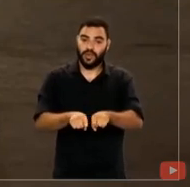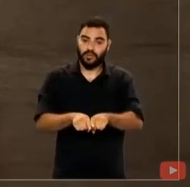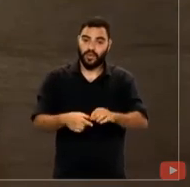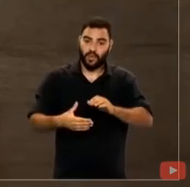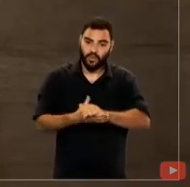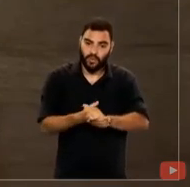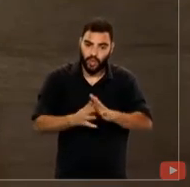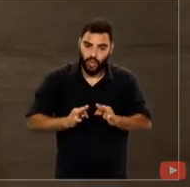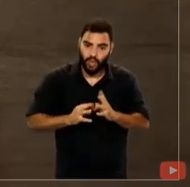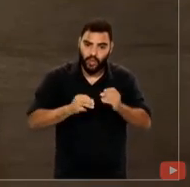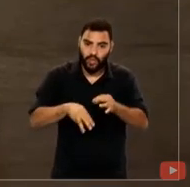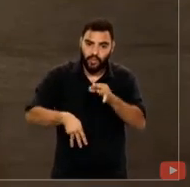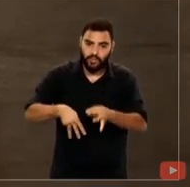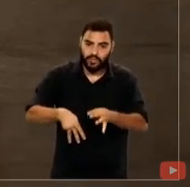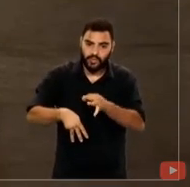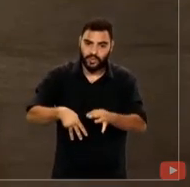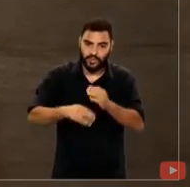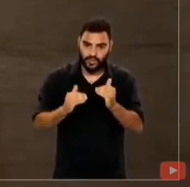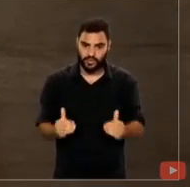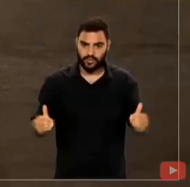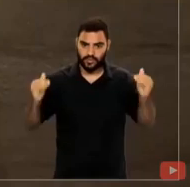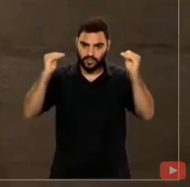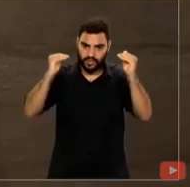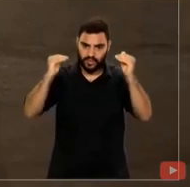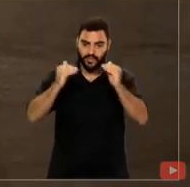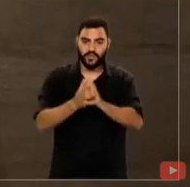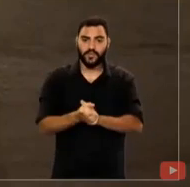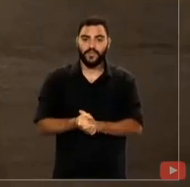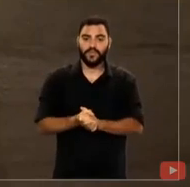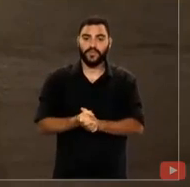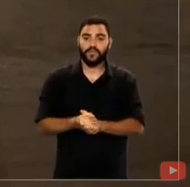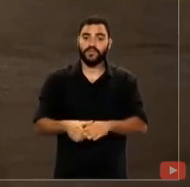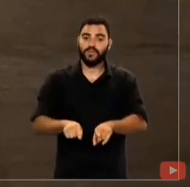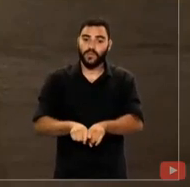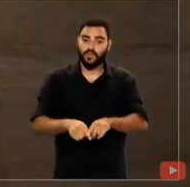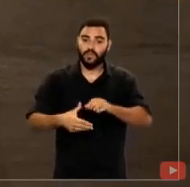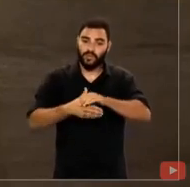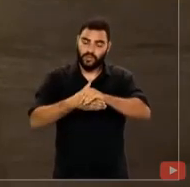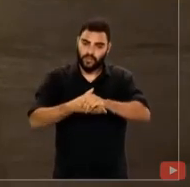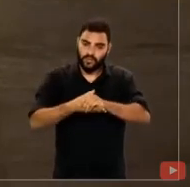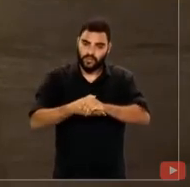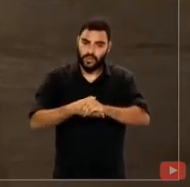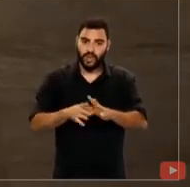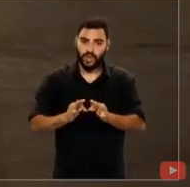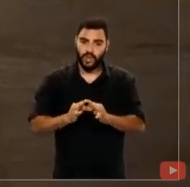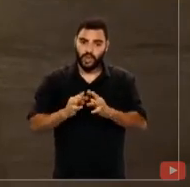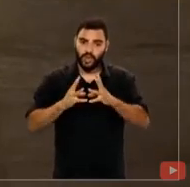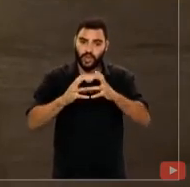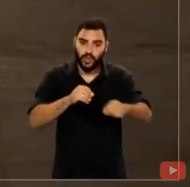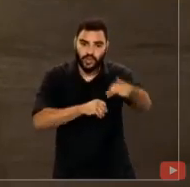ministros da Suprema Corte aqui presentes. Cumprimento, todos os cidadãos